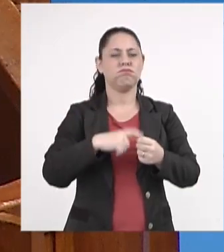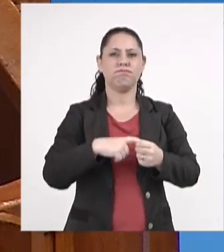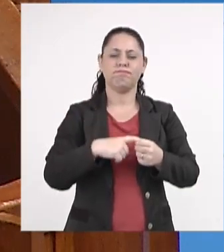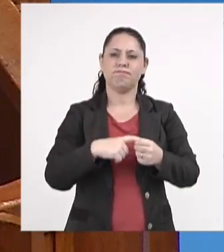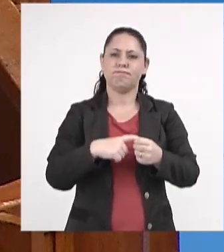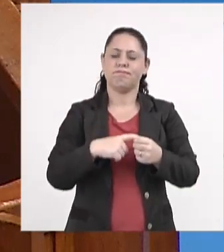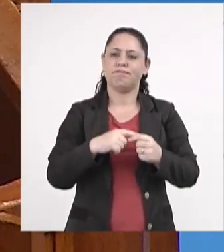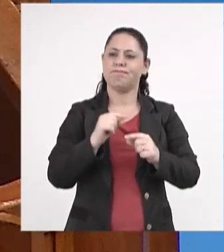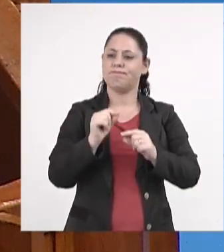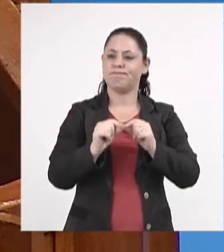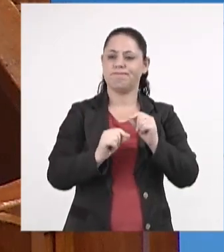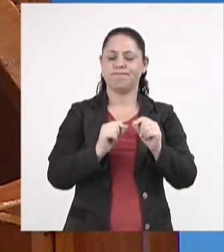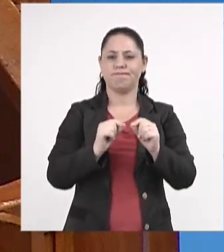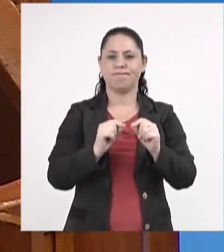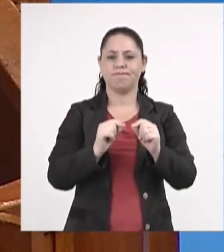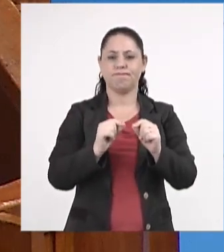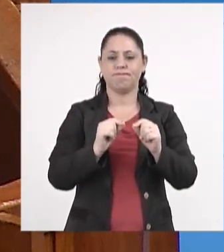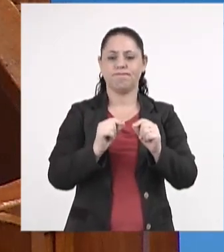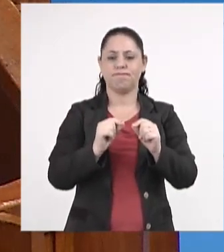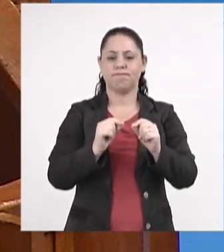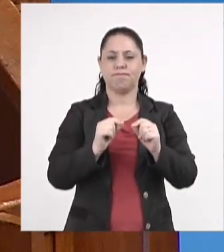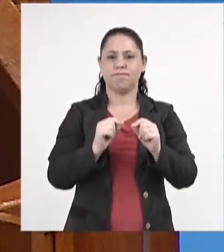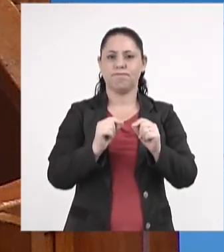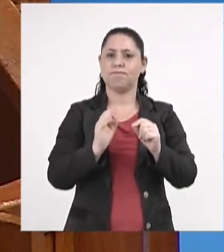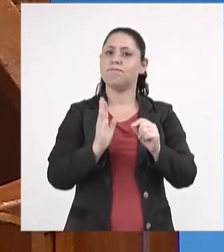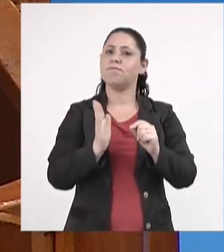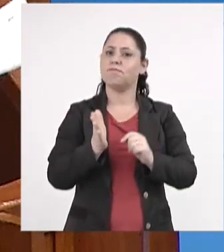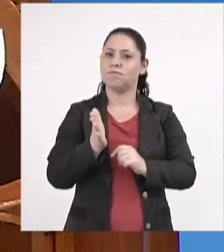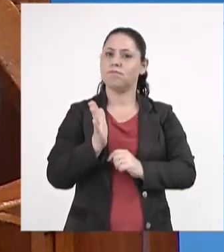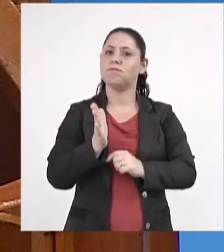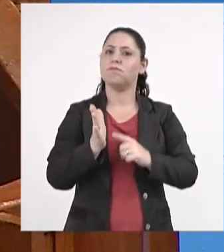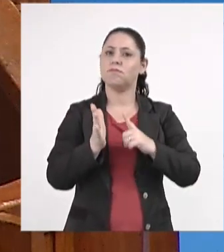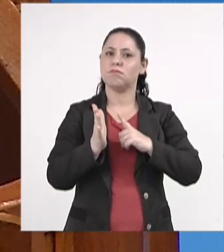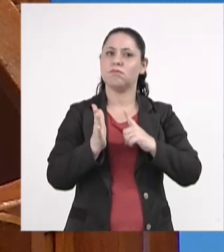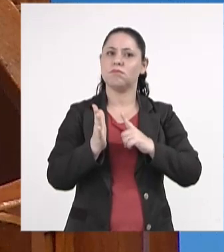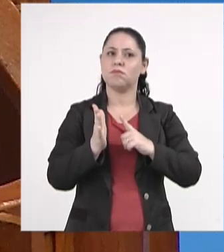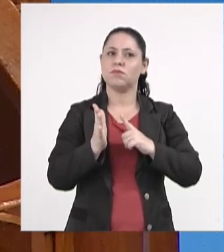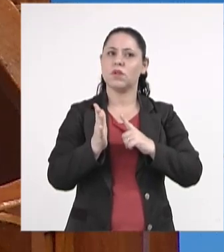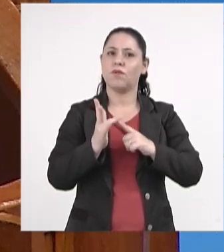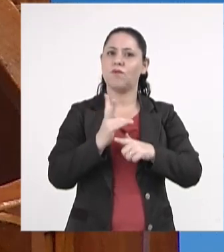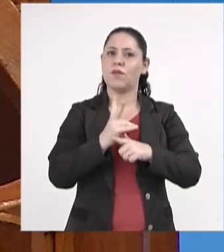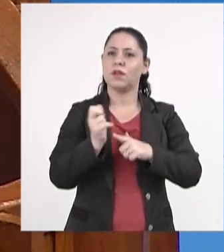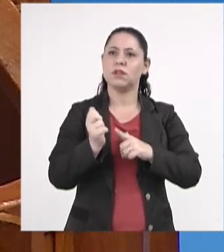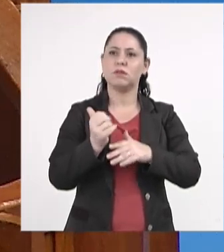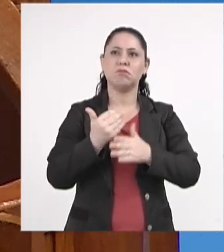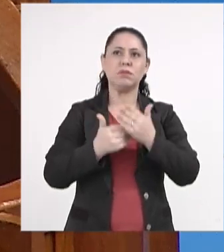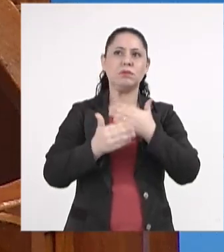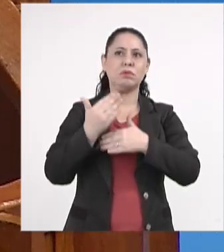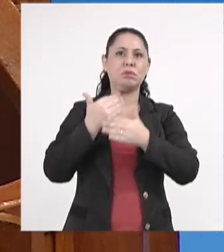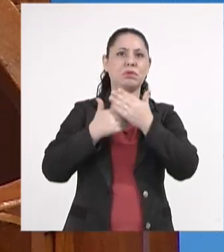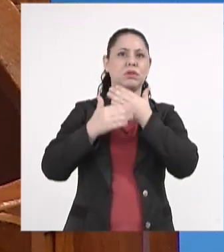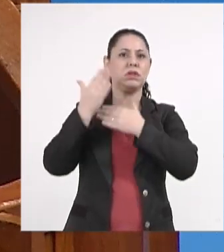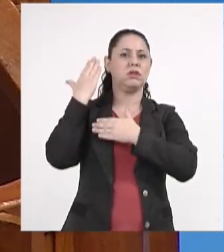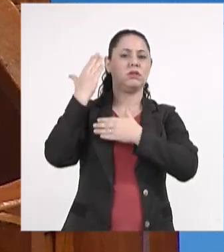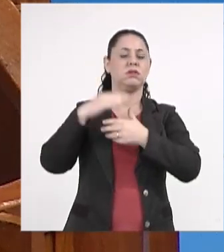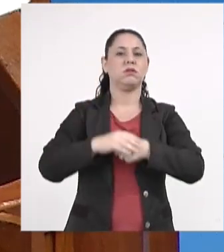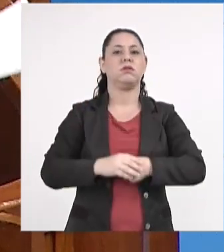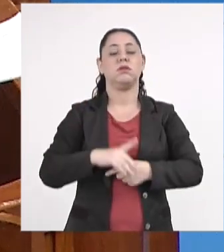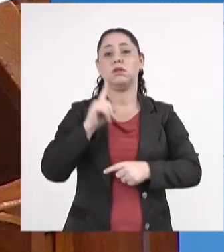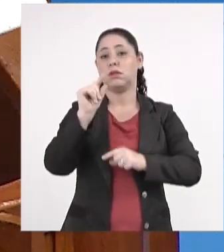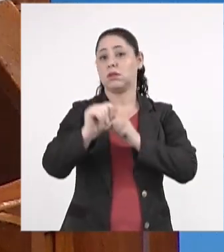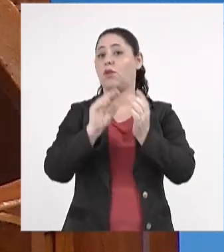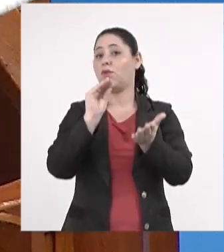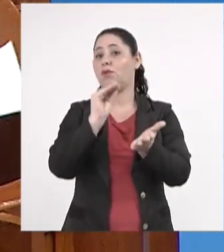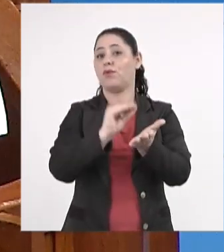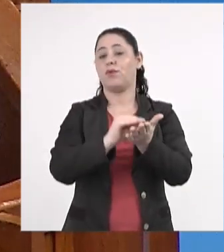que já havíamos superado há bastante tempo, que é